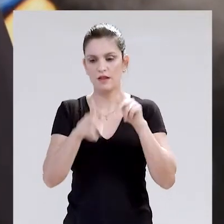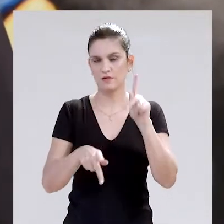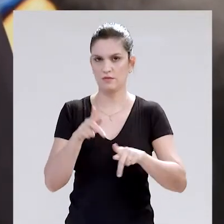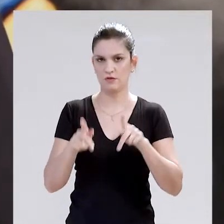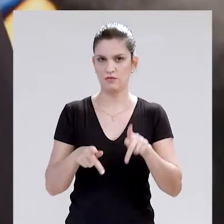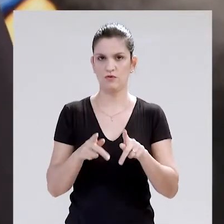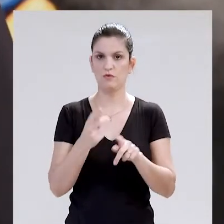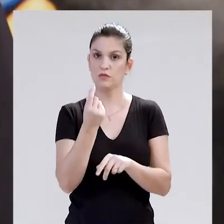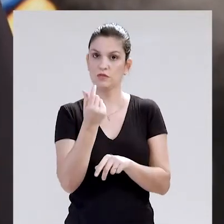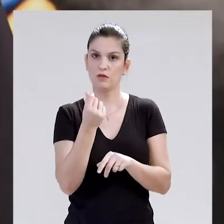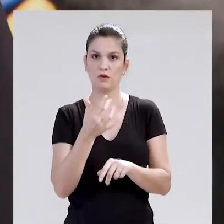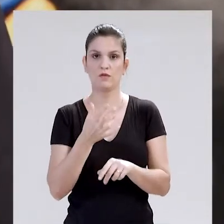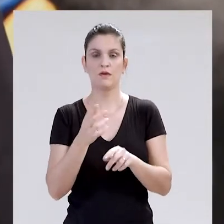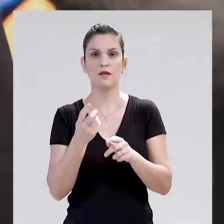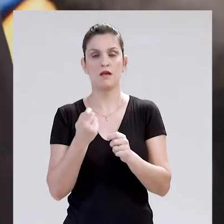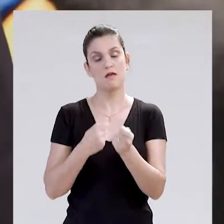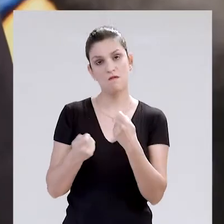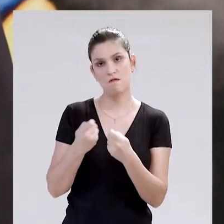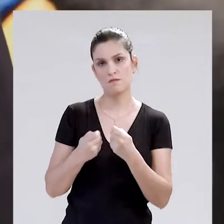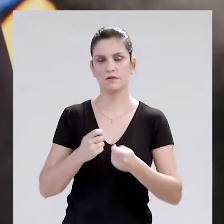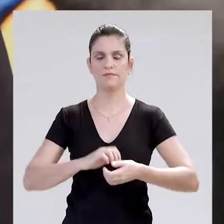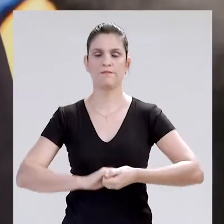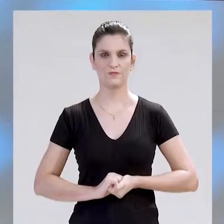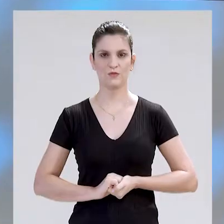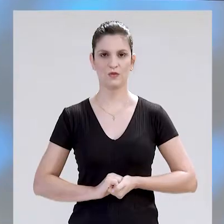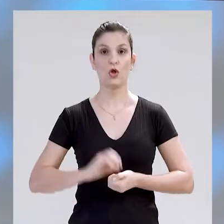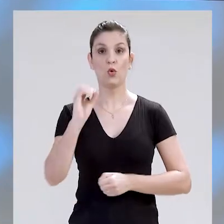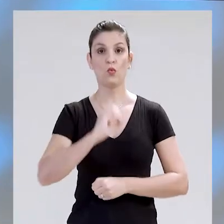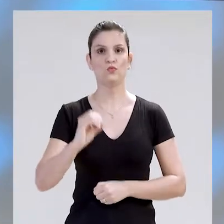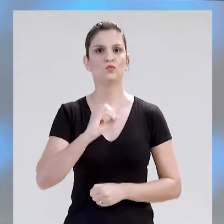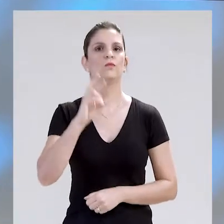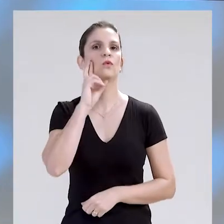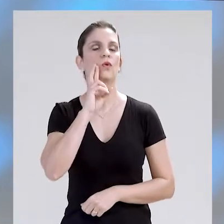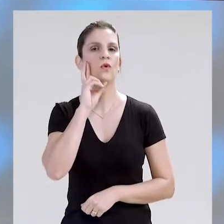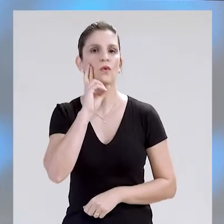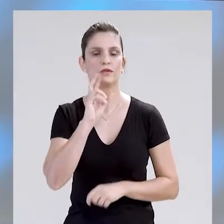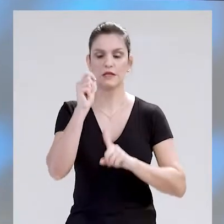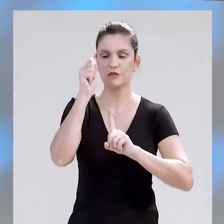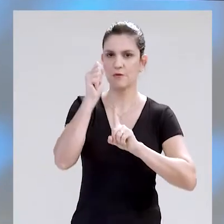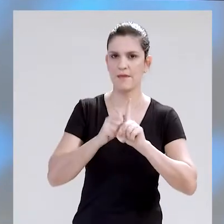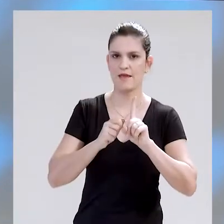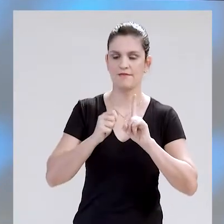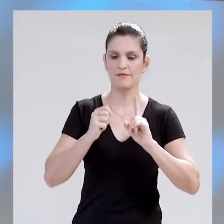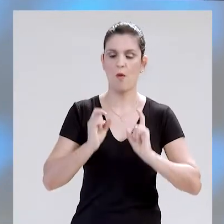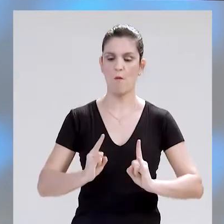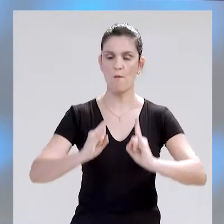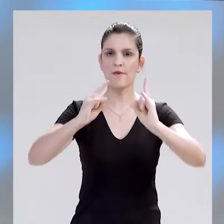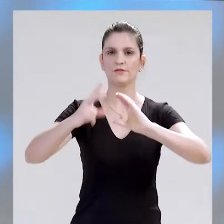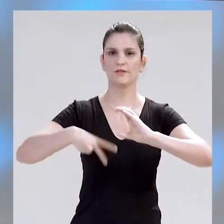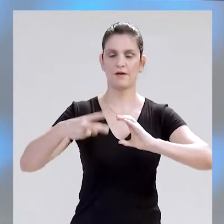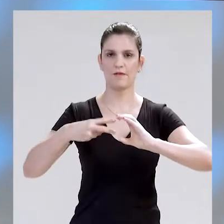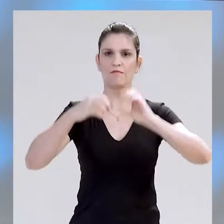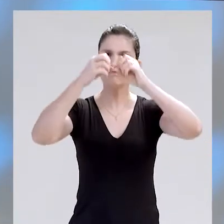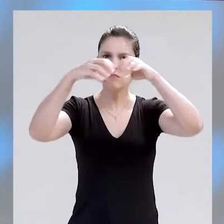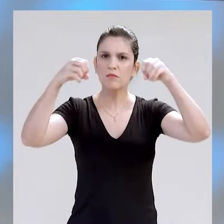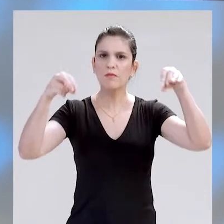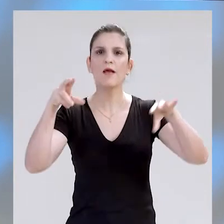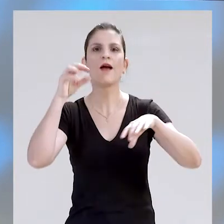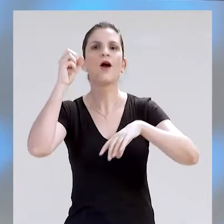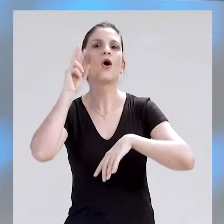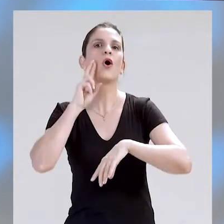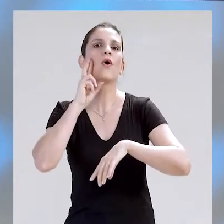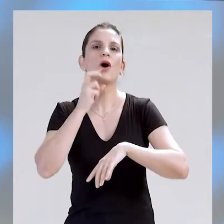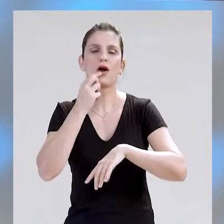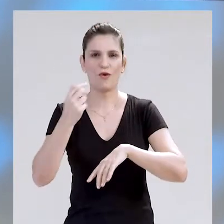do vírus e também de contingenciamento de despesas. Outubro rosa. Neste mês, o prédio da Câmara Municipal